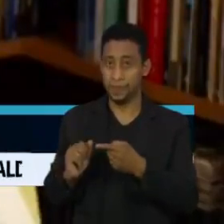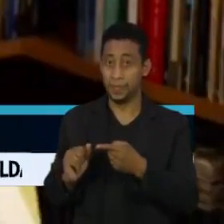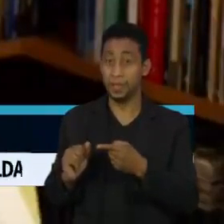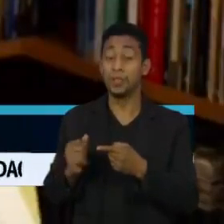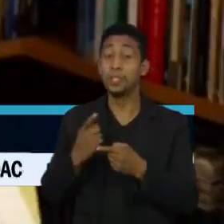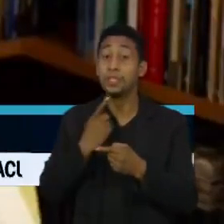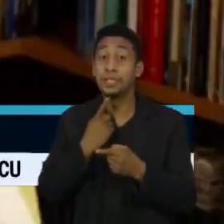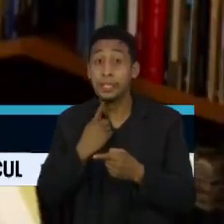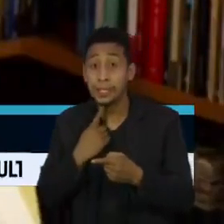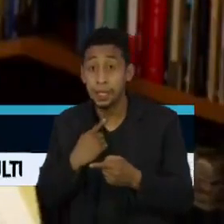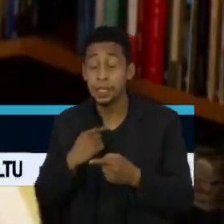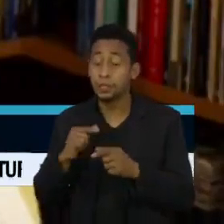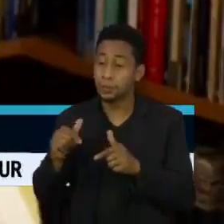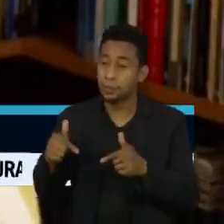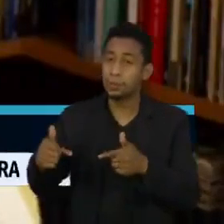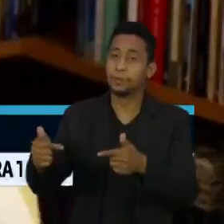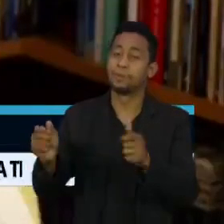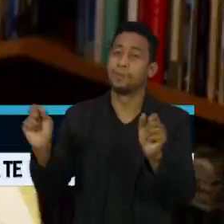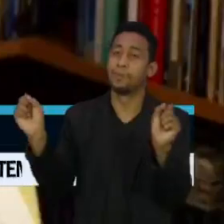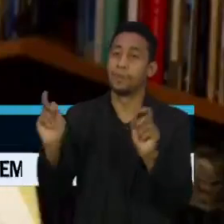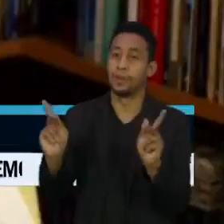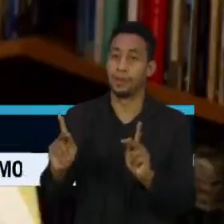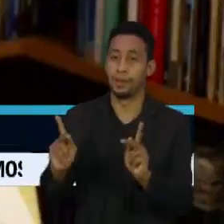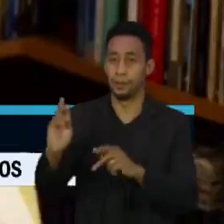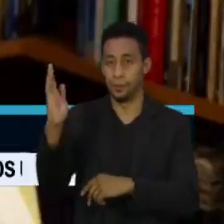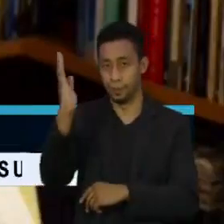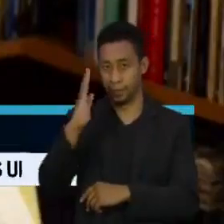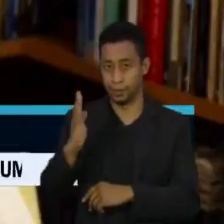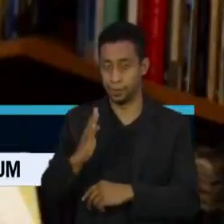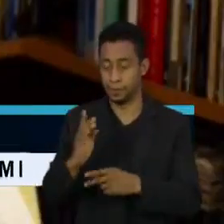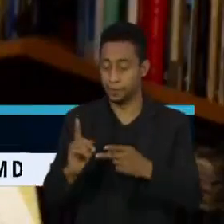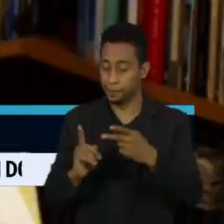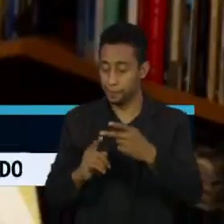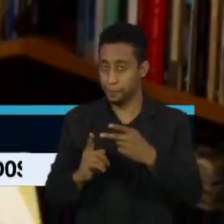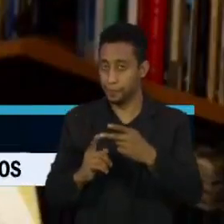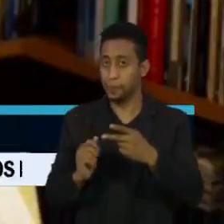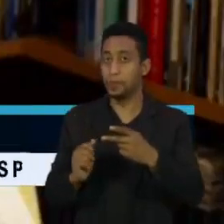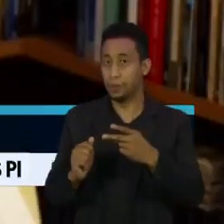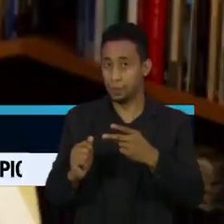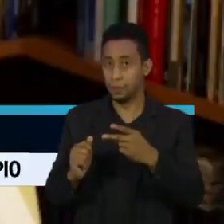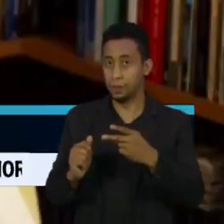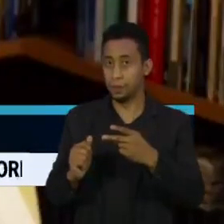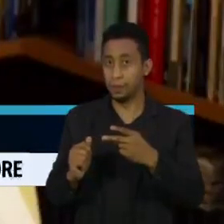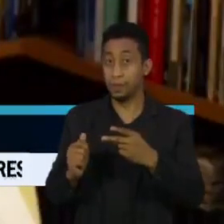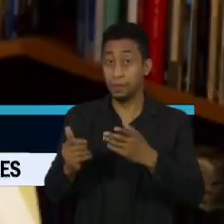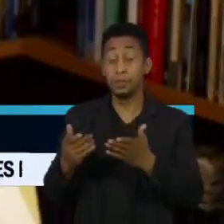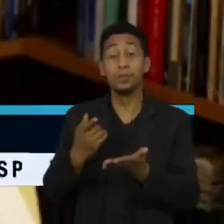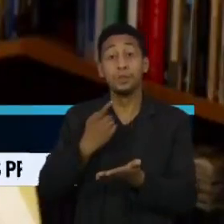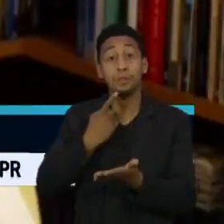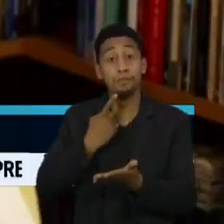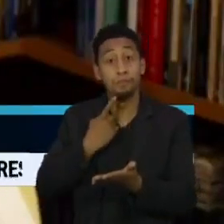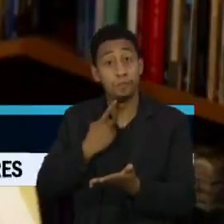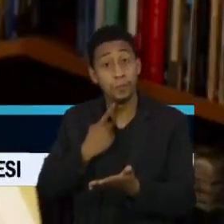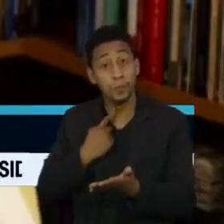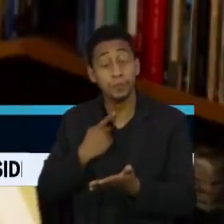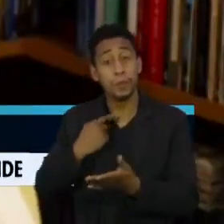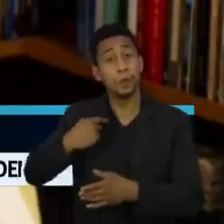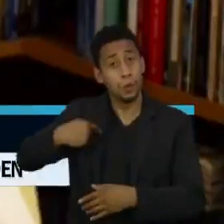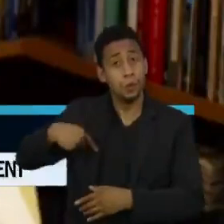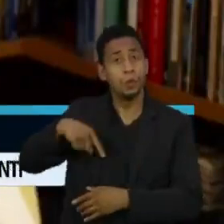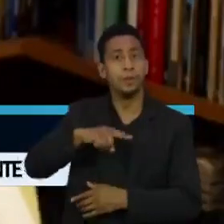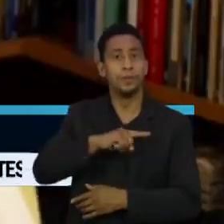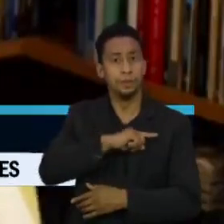desejo de pacificação do país. Segundo, o desejo de que nós,